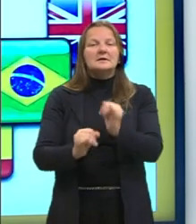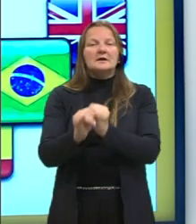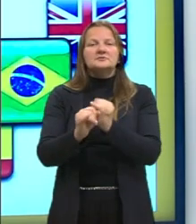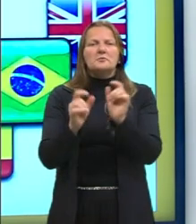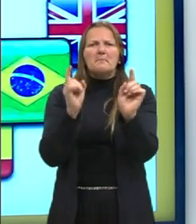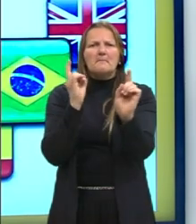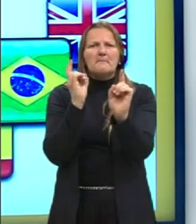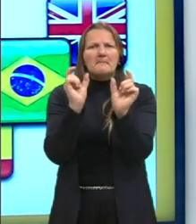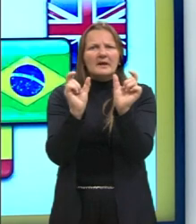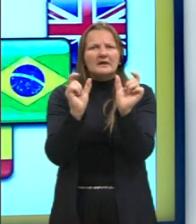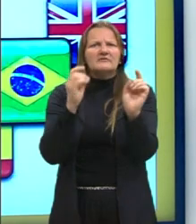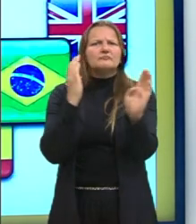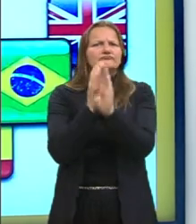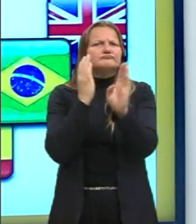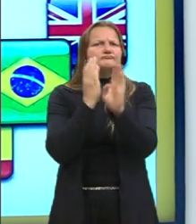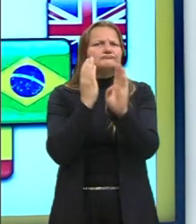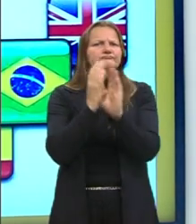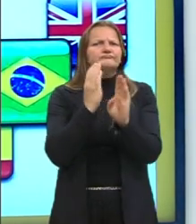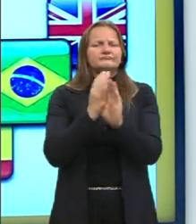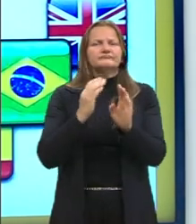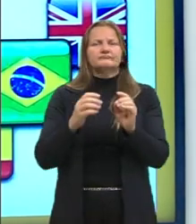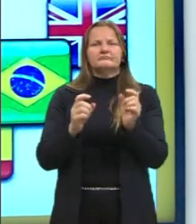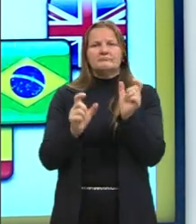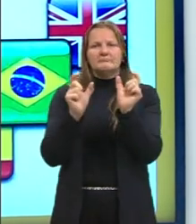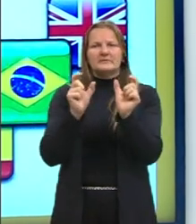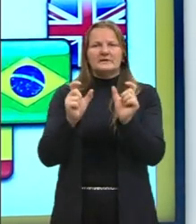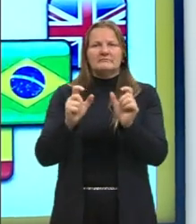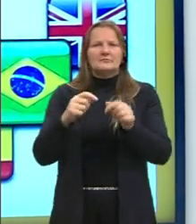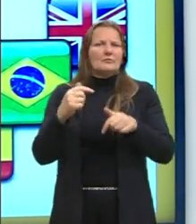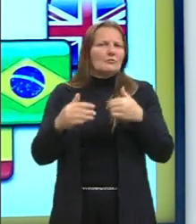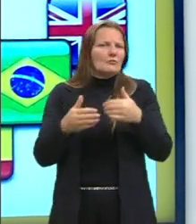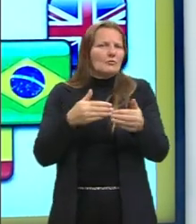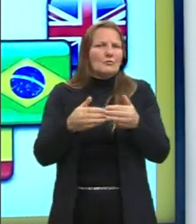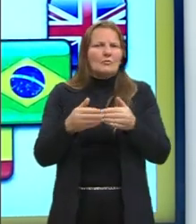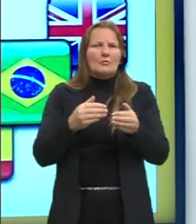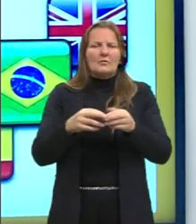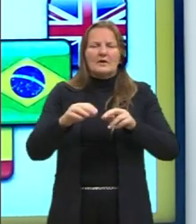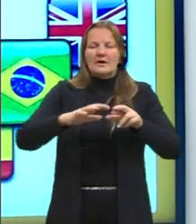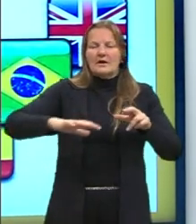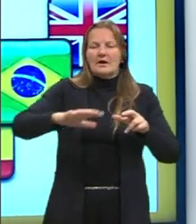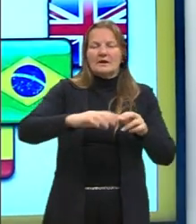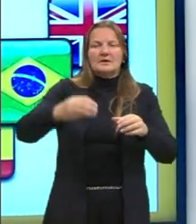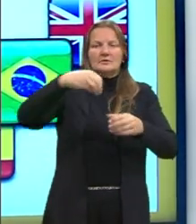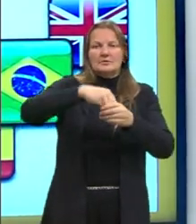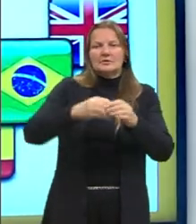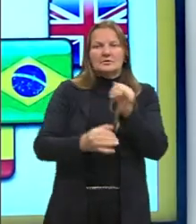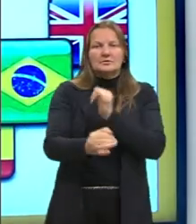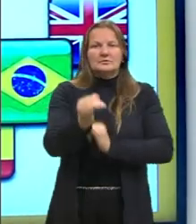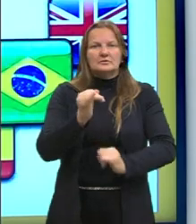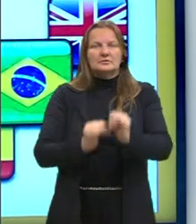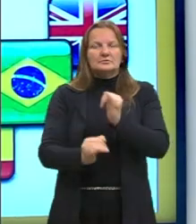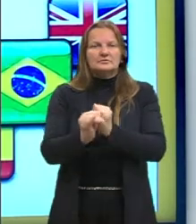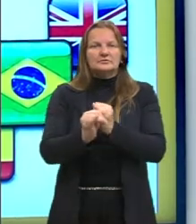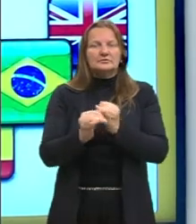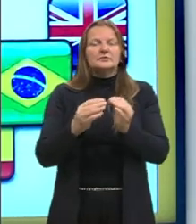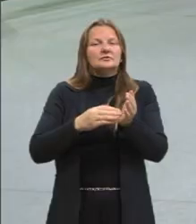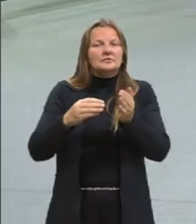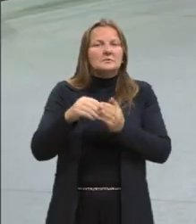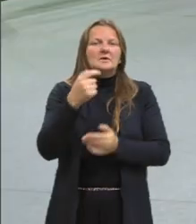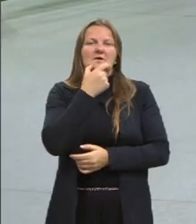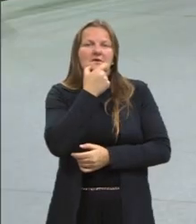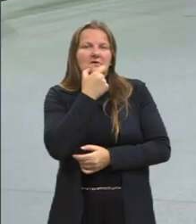encontramos, se você quer trabalhar em qualquer área dentro da internet, o predomínio é da língua